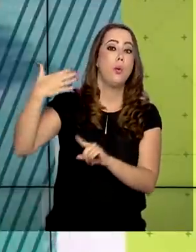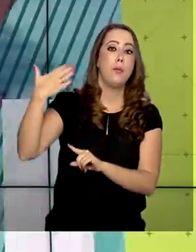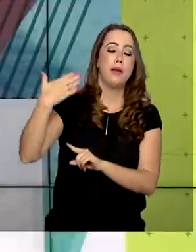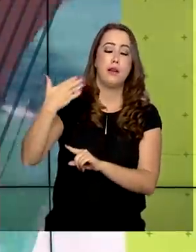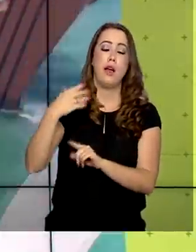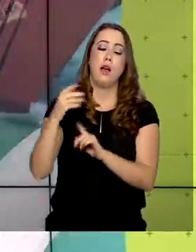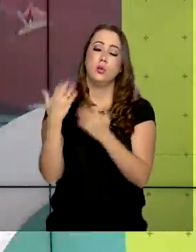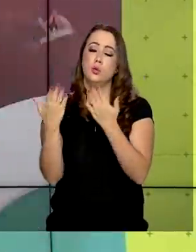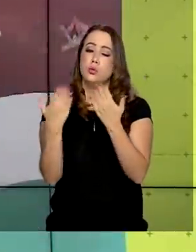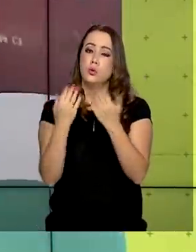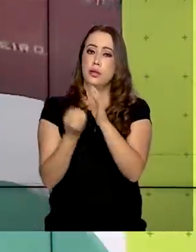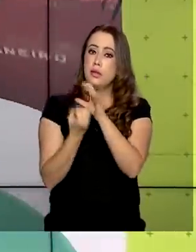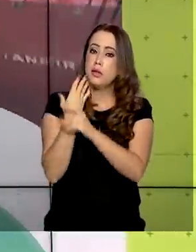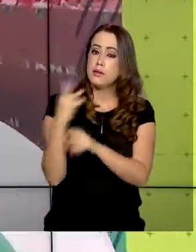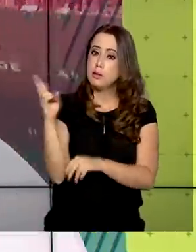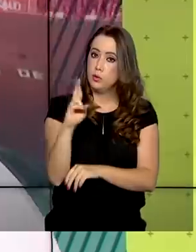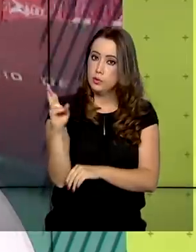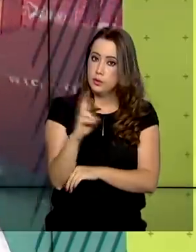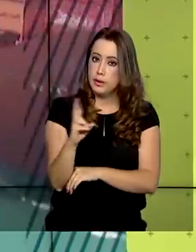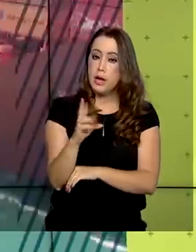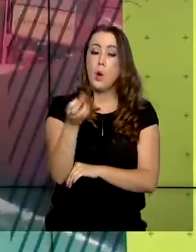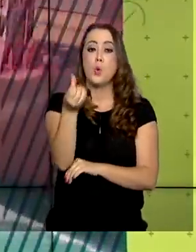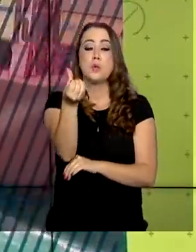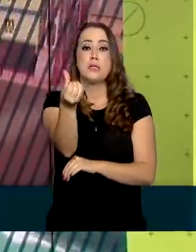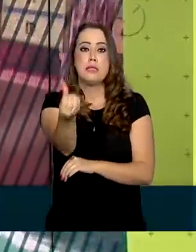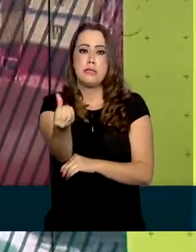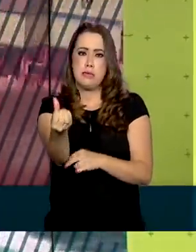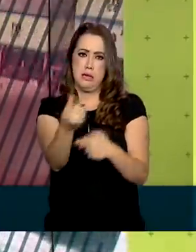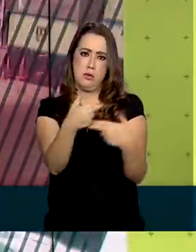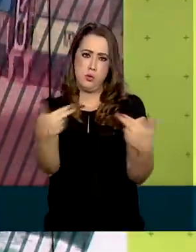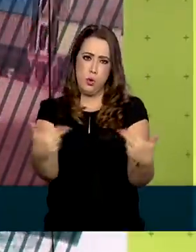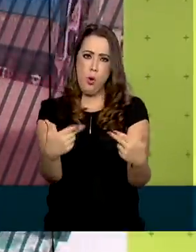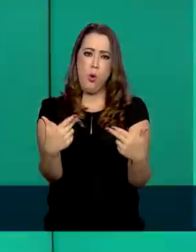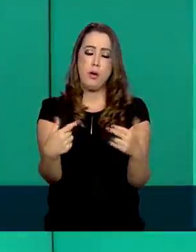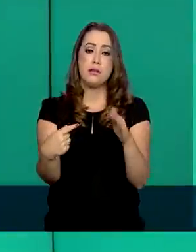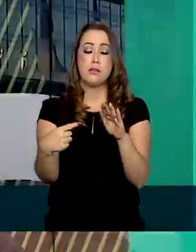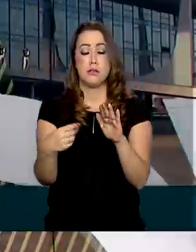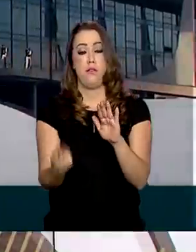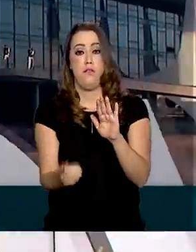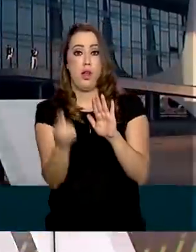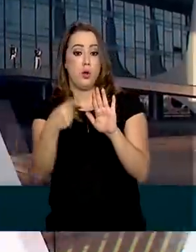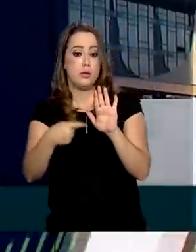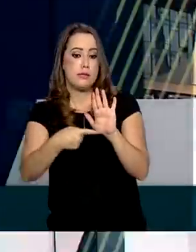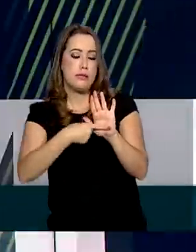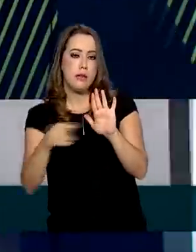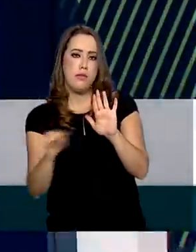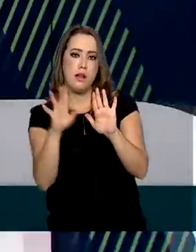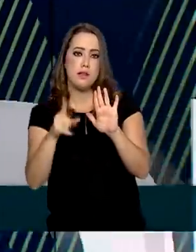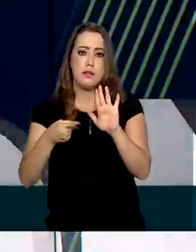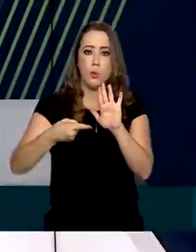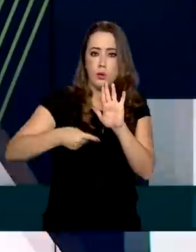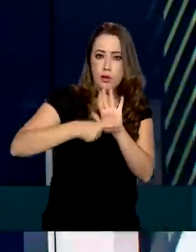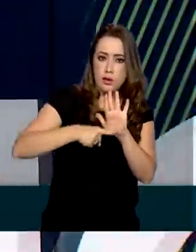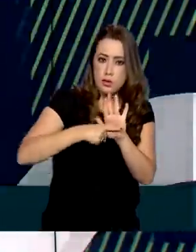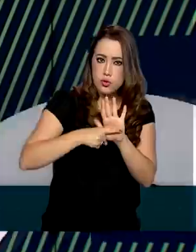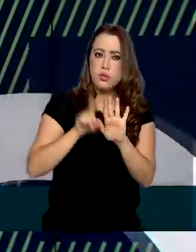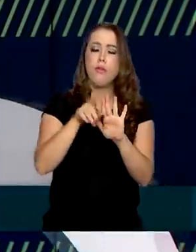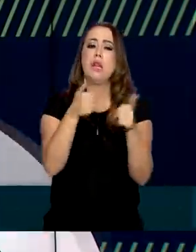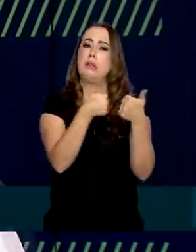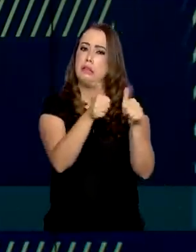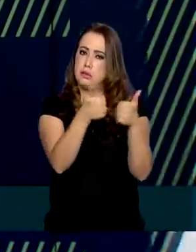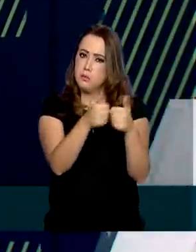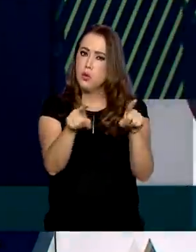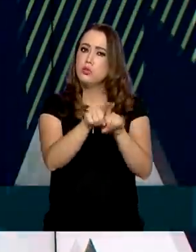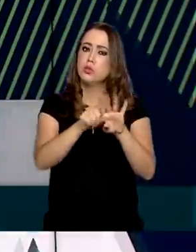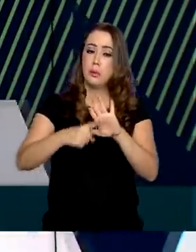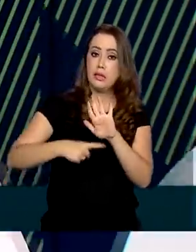pesquisados tiveram deflação neste mês. O setor de transportes foi o que registrou maior variação negativa, puxada pelo